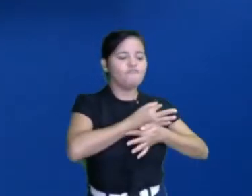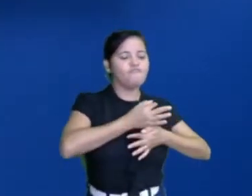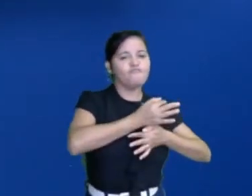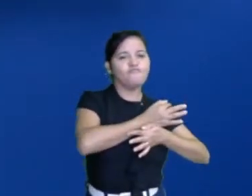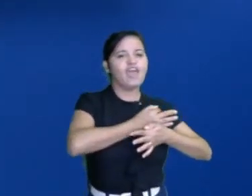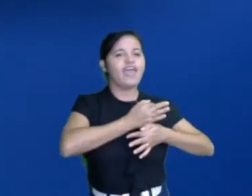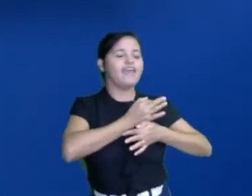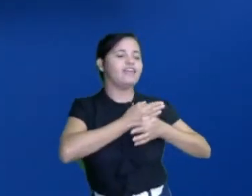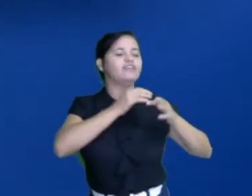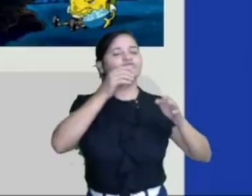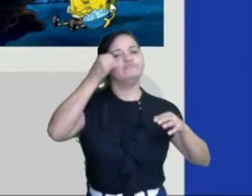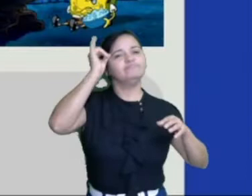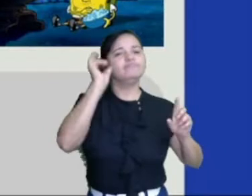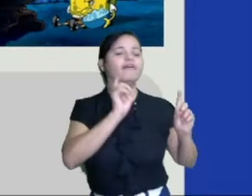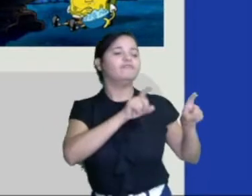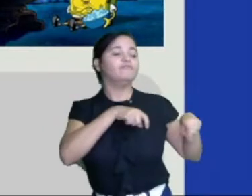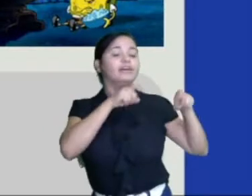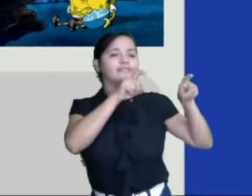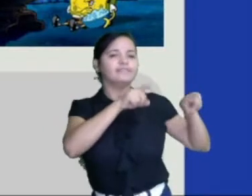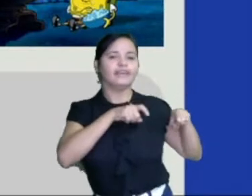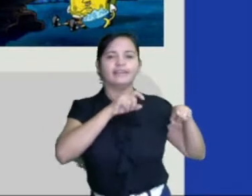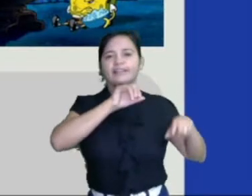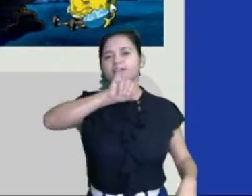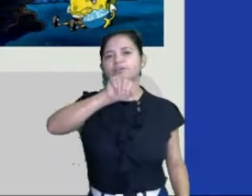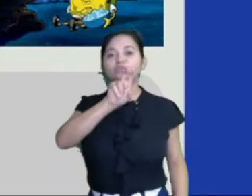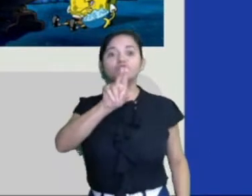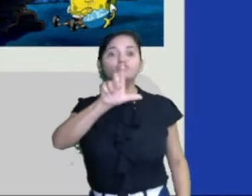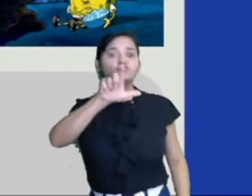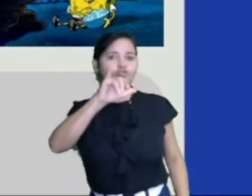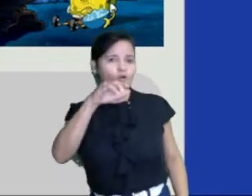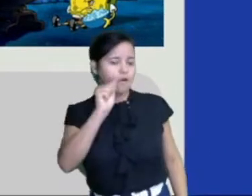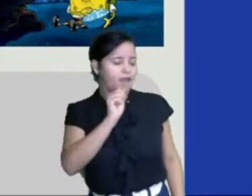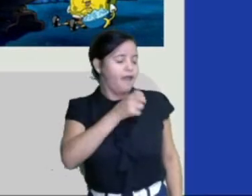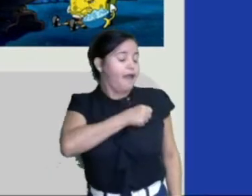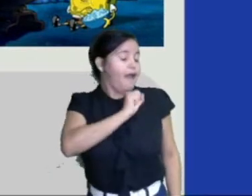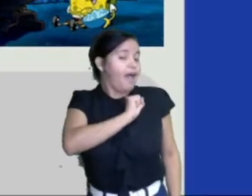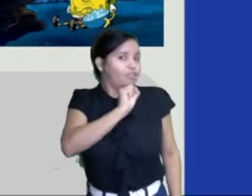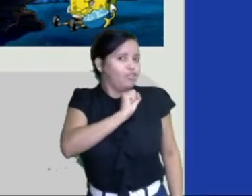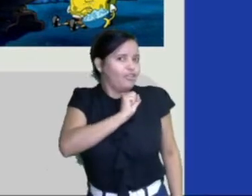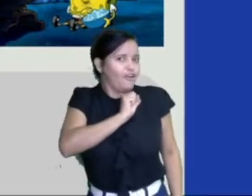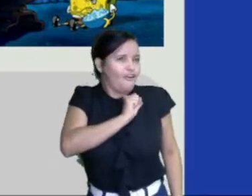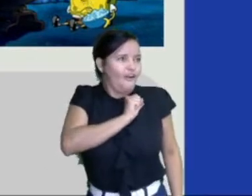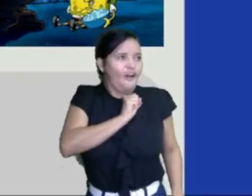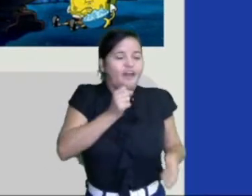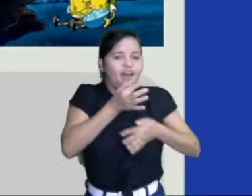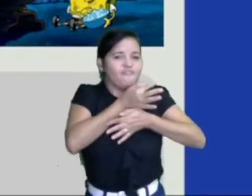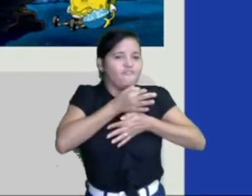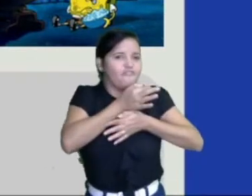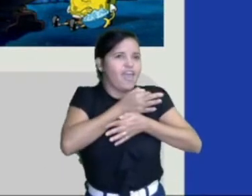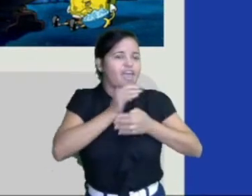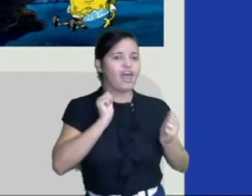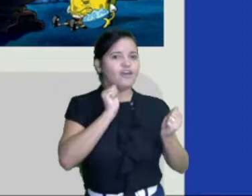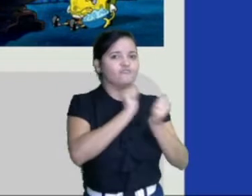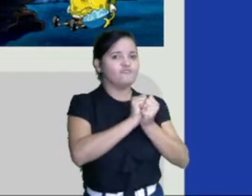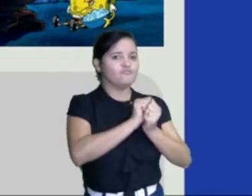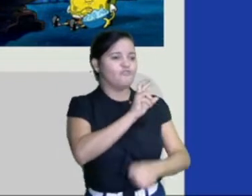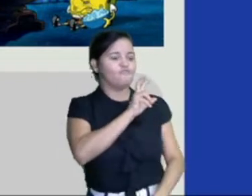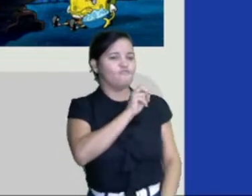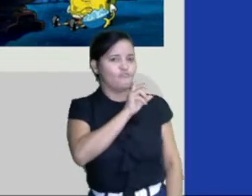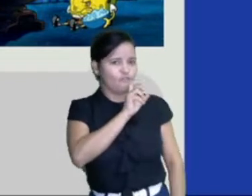na fazenda. Júlia adora passar as férias com seus avós